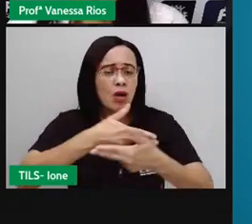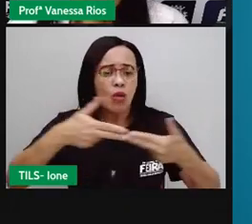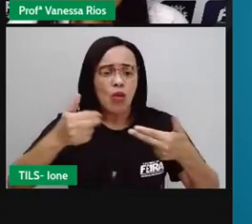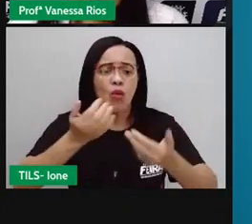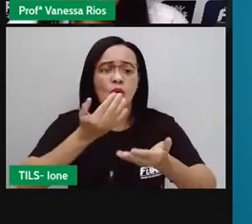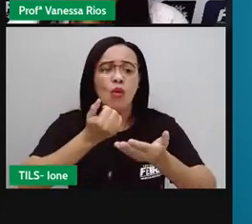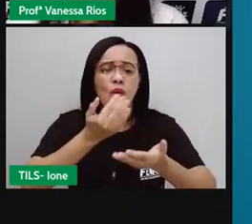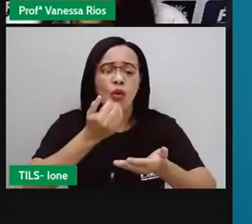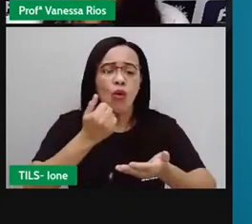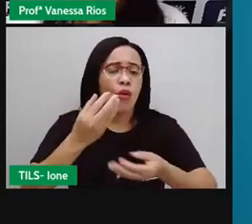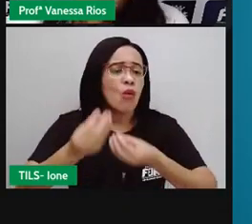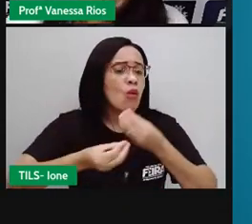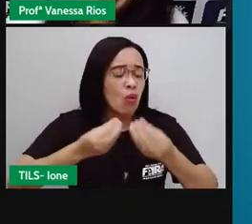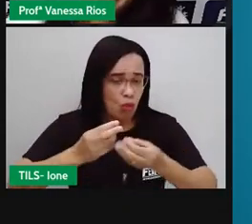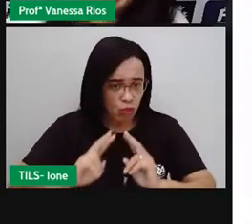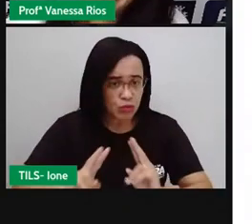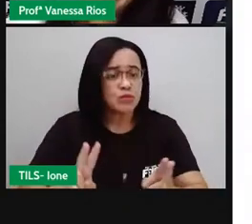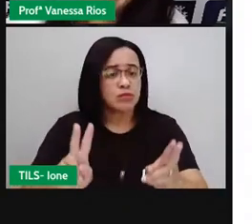ele continua.